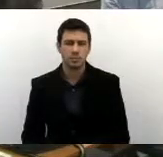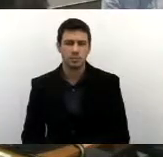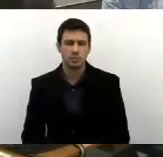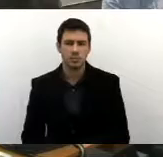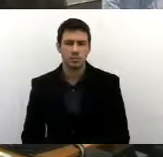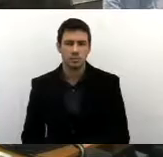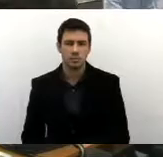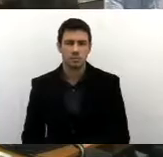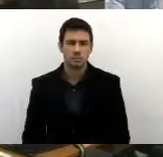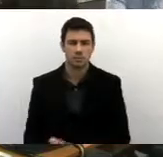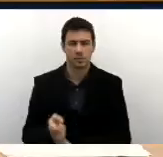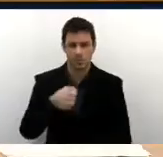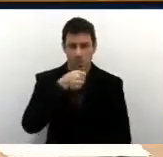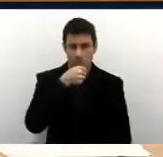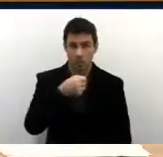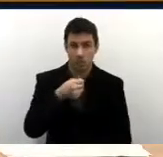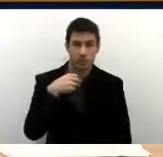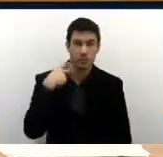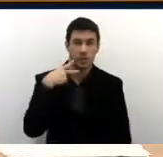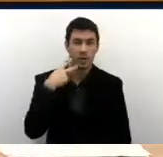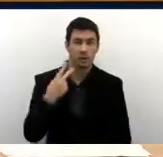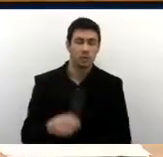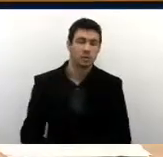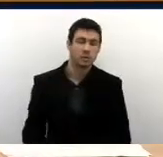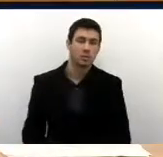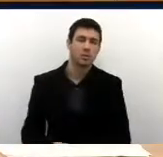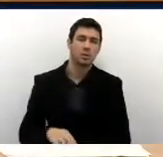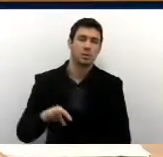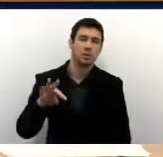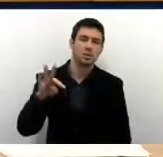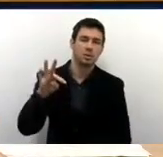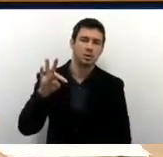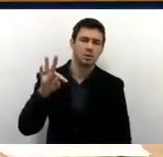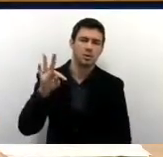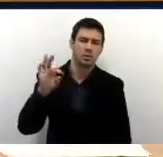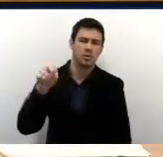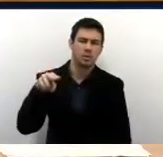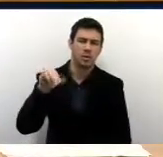Com a palavra, o nobre vereador Toninho da Farmácia.